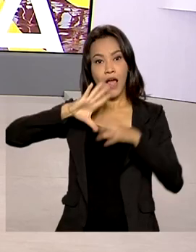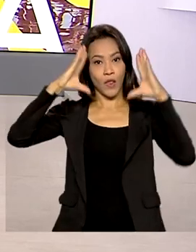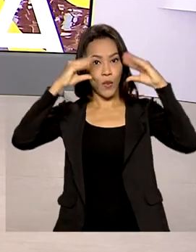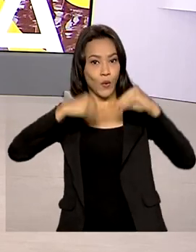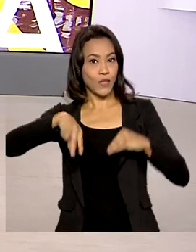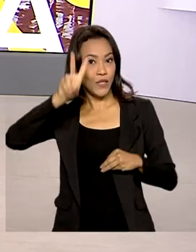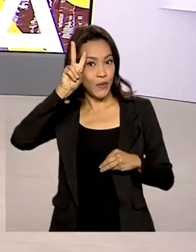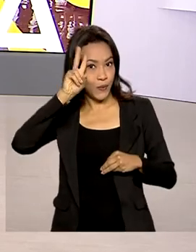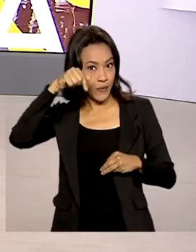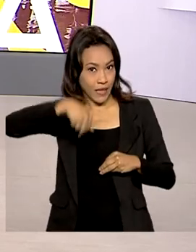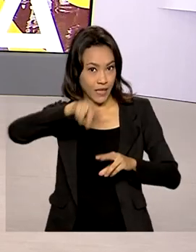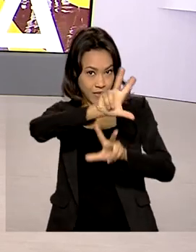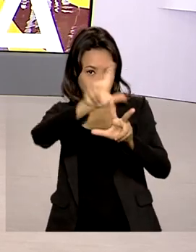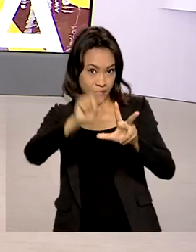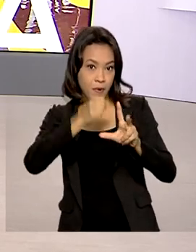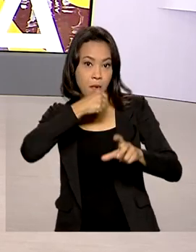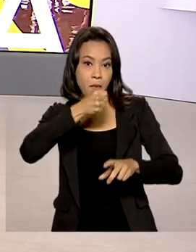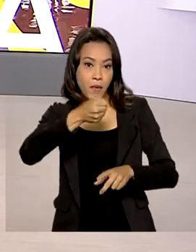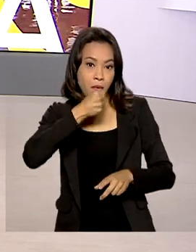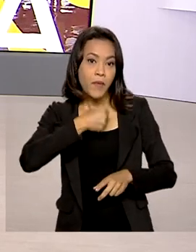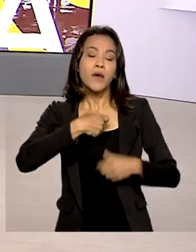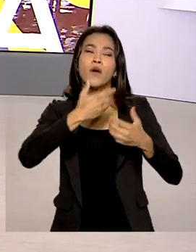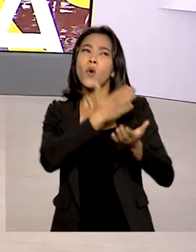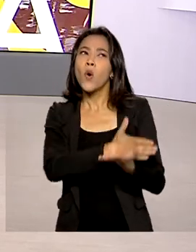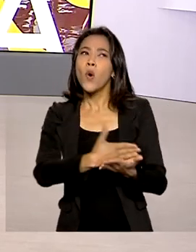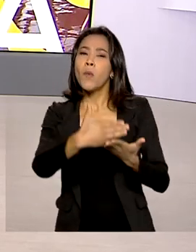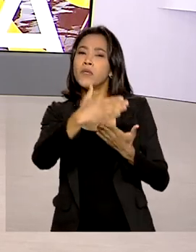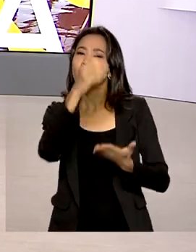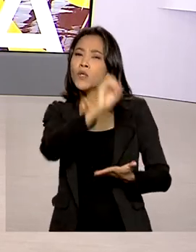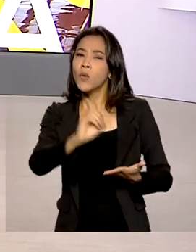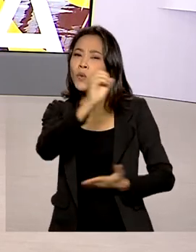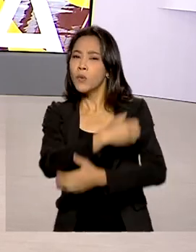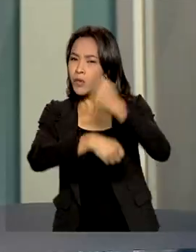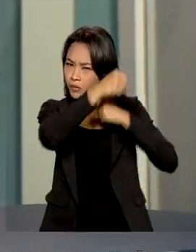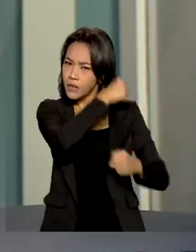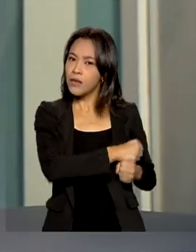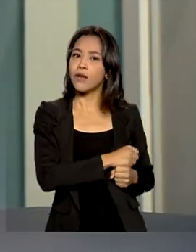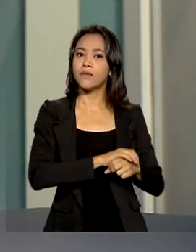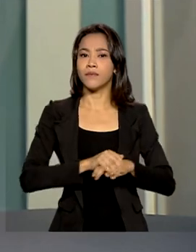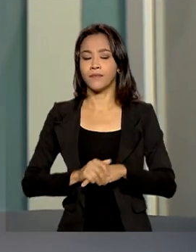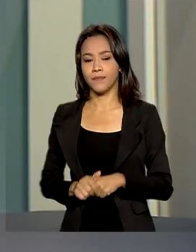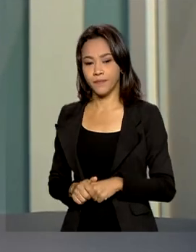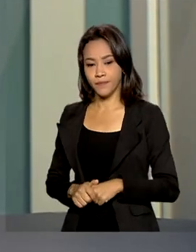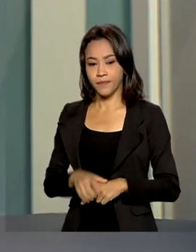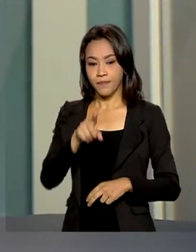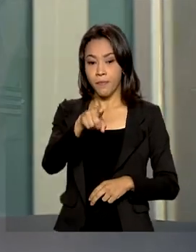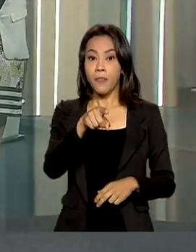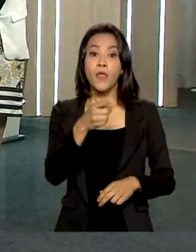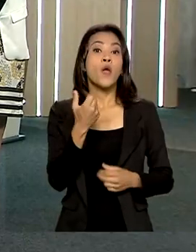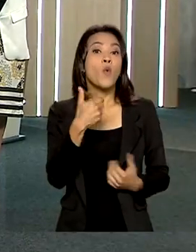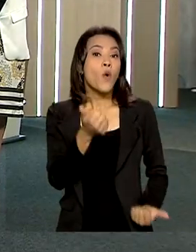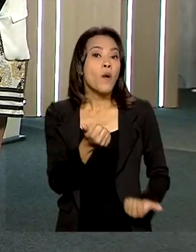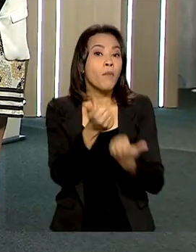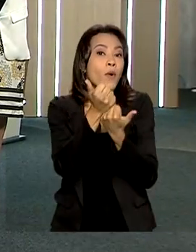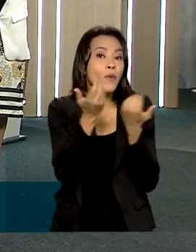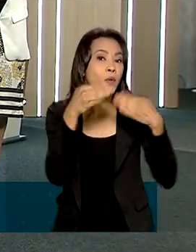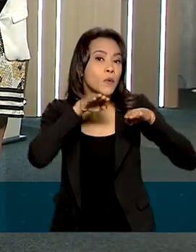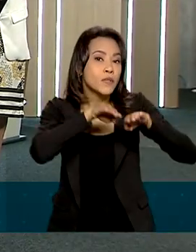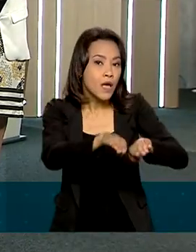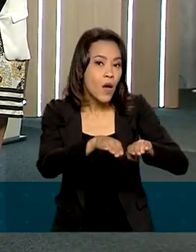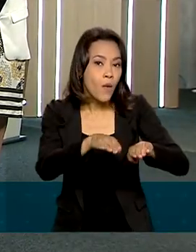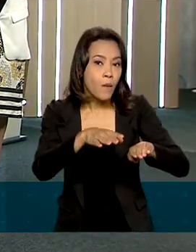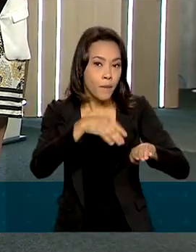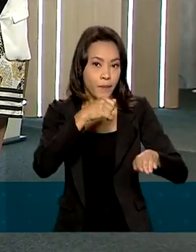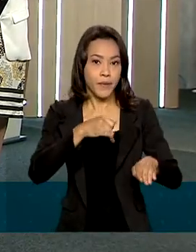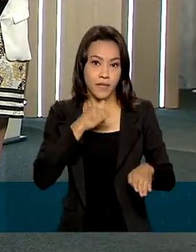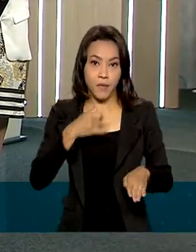O auxílio inclusão começou a vigorar em outubro do ano passado. Com o auxílio inclusão, se ela assinar a